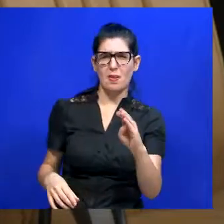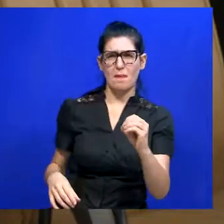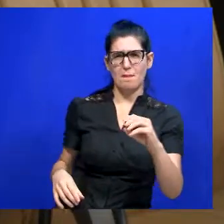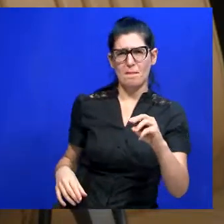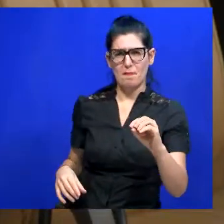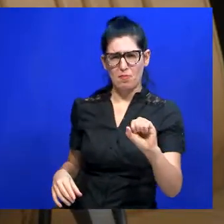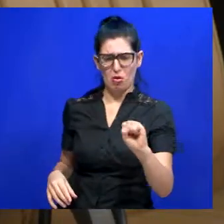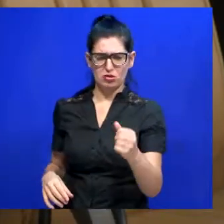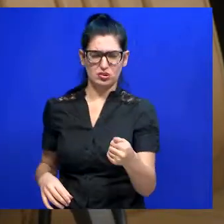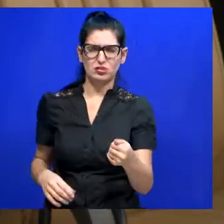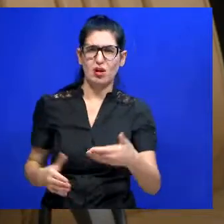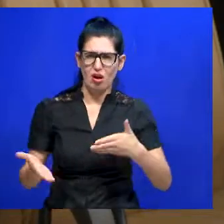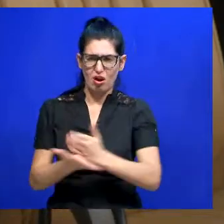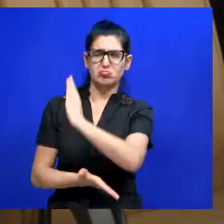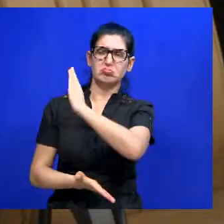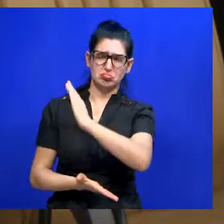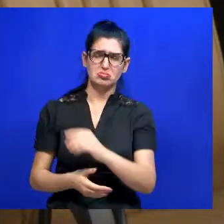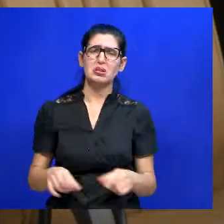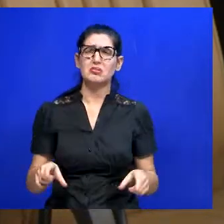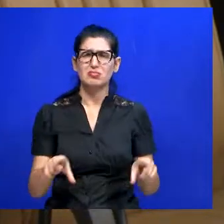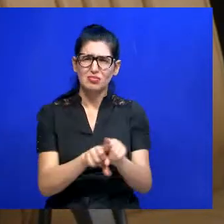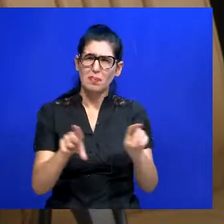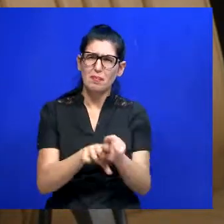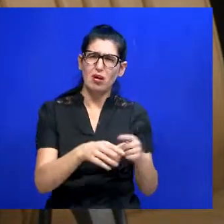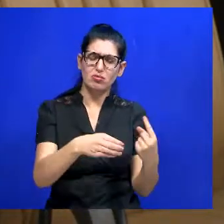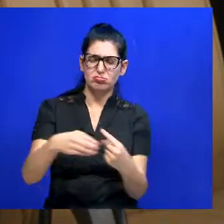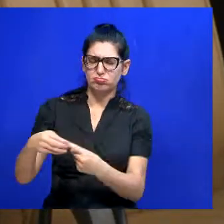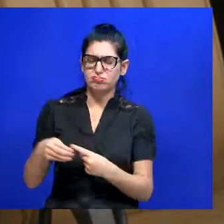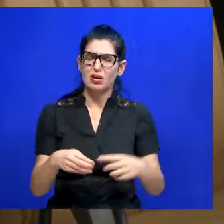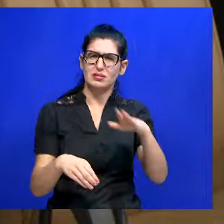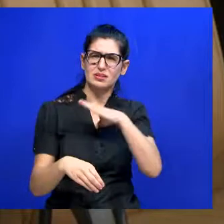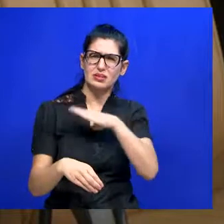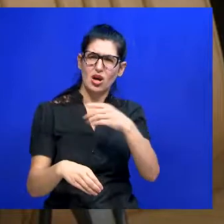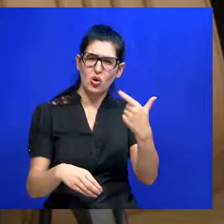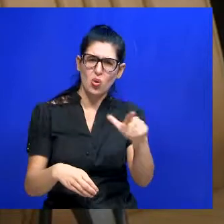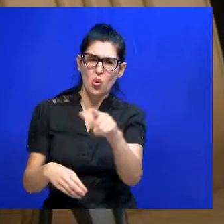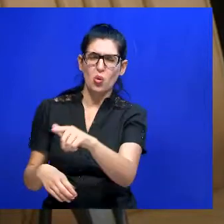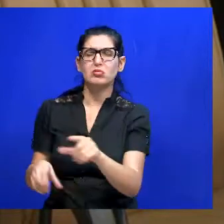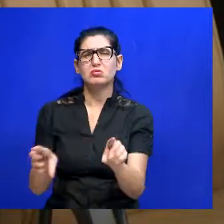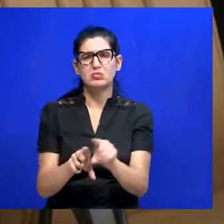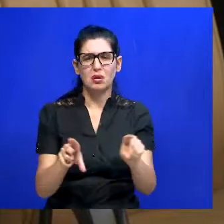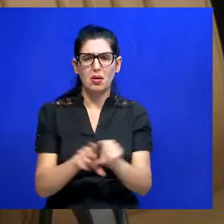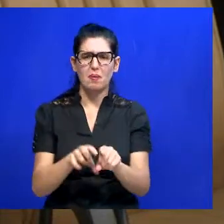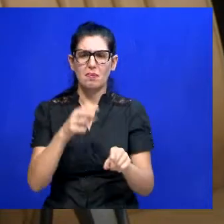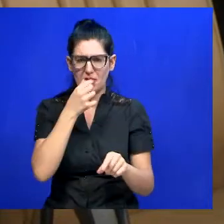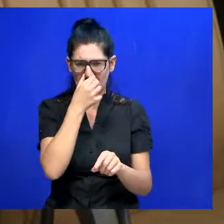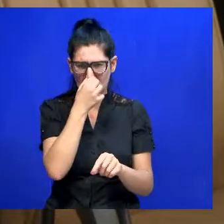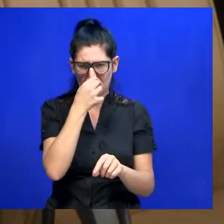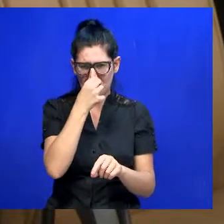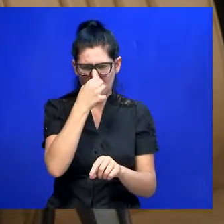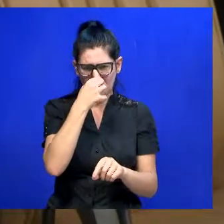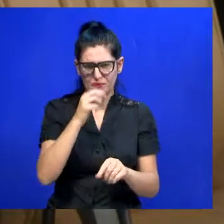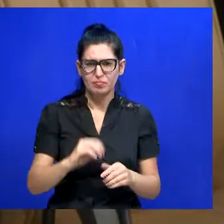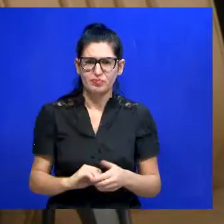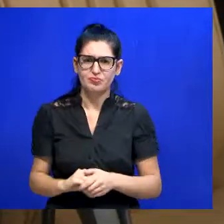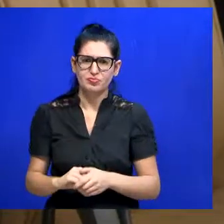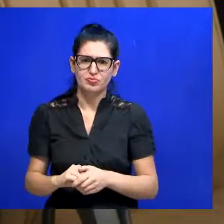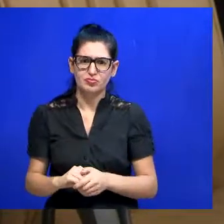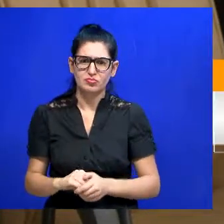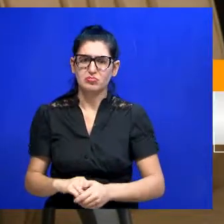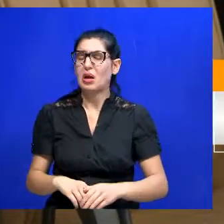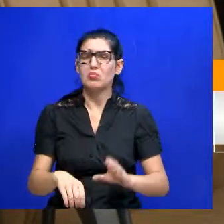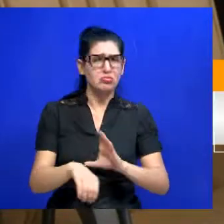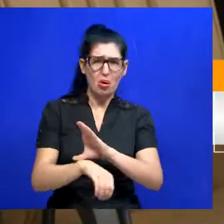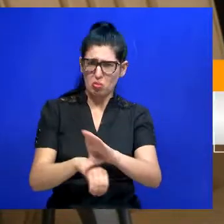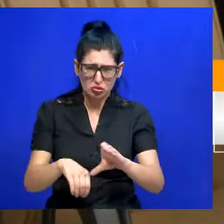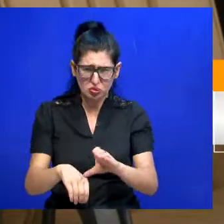Algumas adinhas de alguns municípios também foram considerados incongruentes, esse parecer de inconstitucionalidade, como tem o